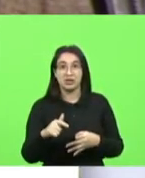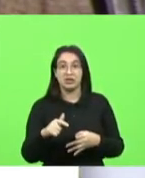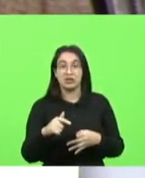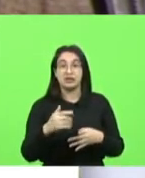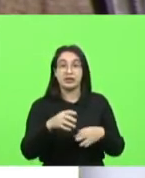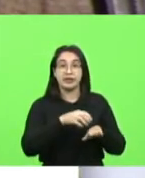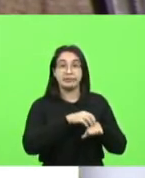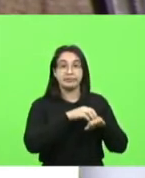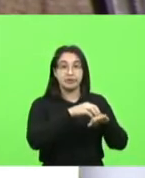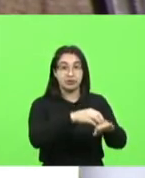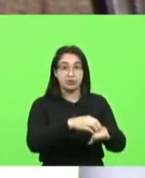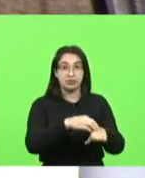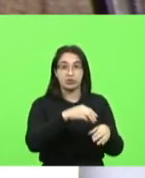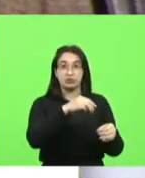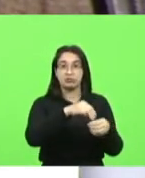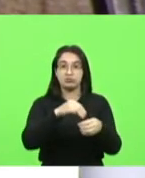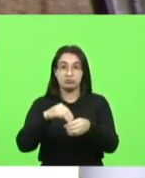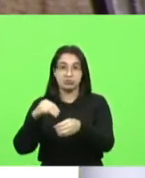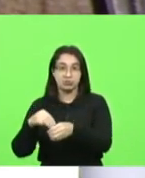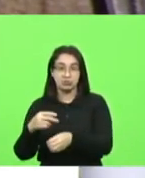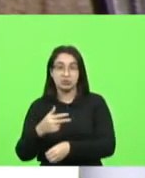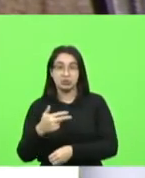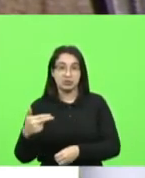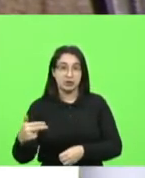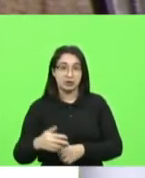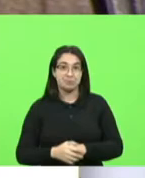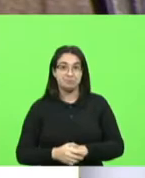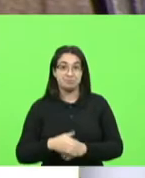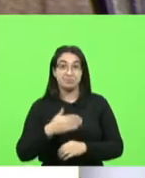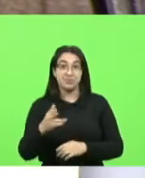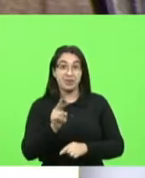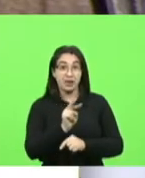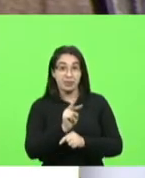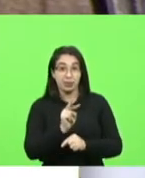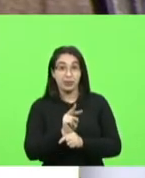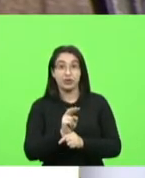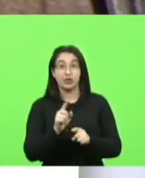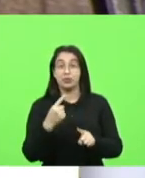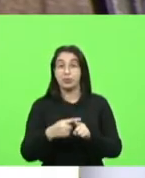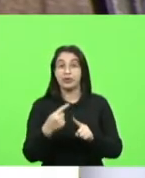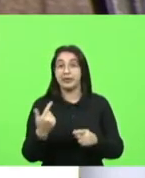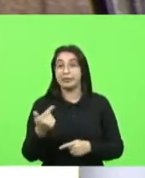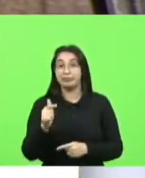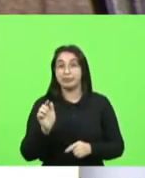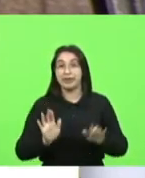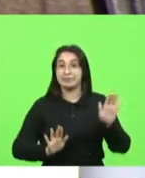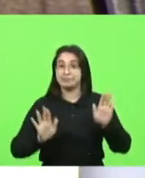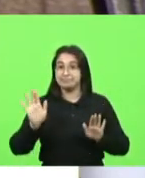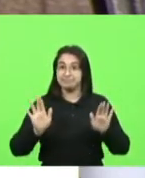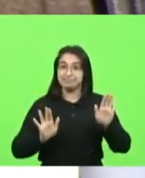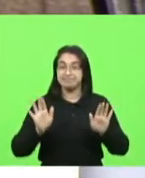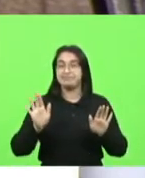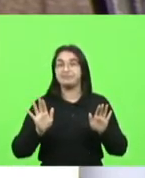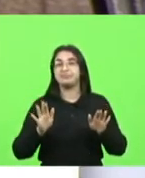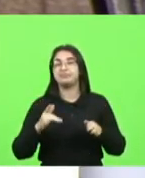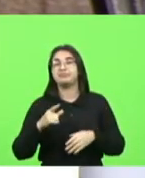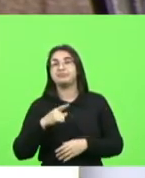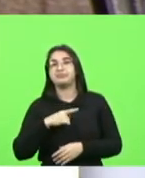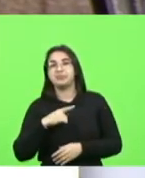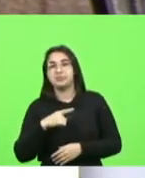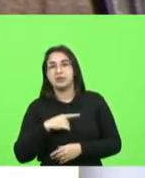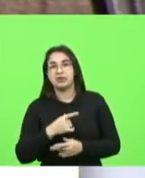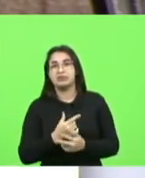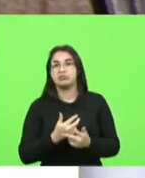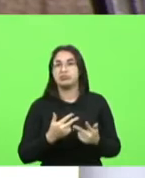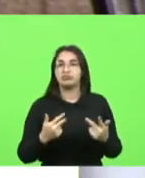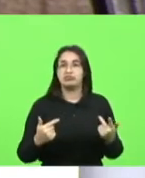que são protegidas nunca tiveram que enfrentar uma licitação e isso resulta em maiores preços menor oferta de serviço e pior qualidade